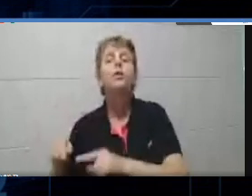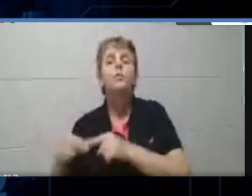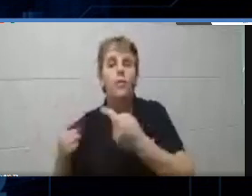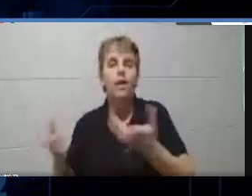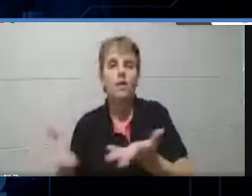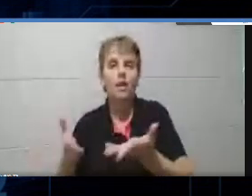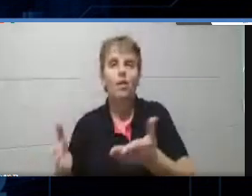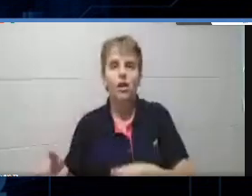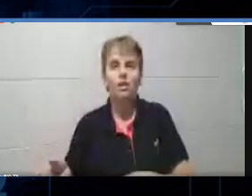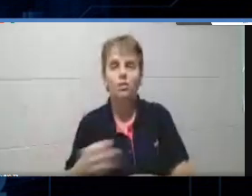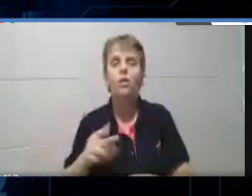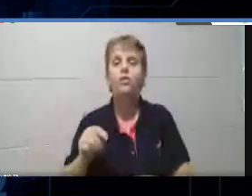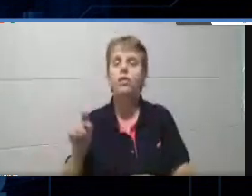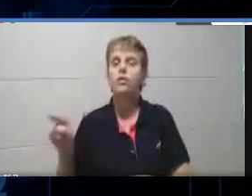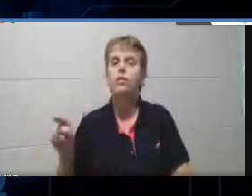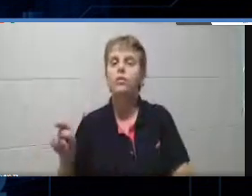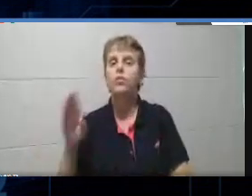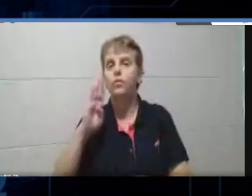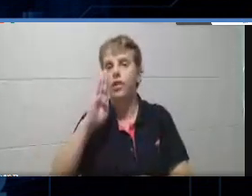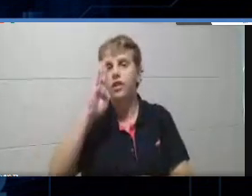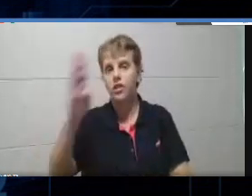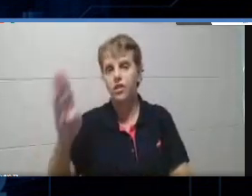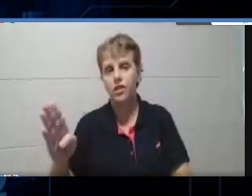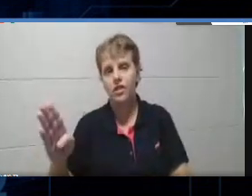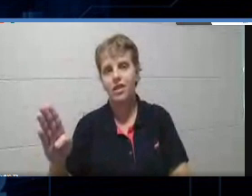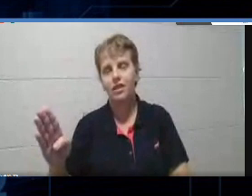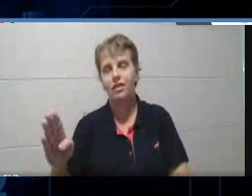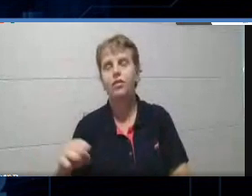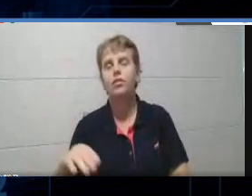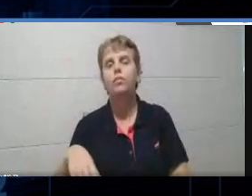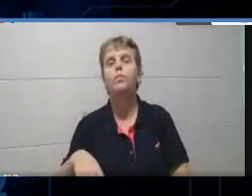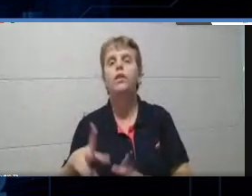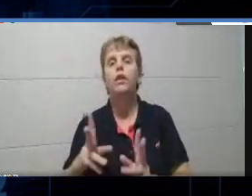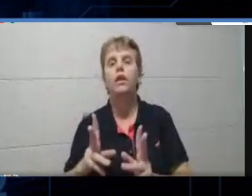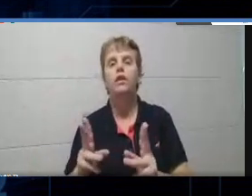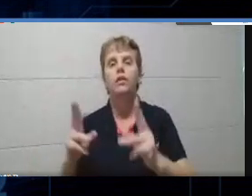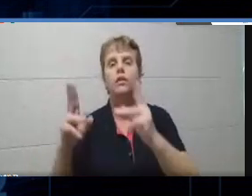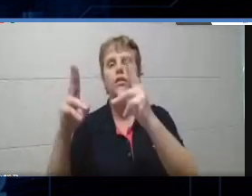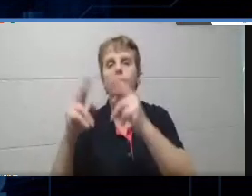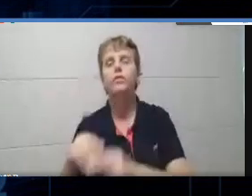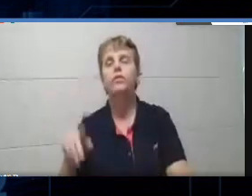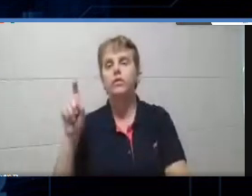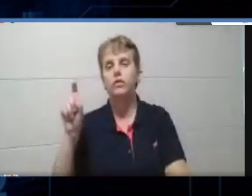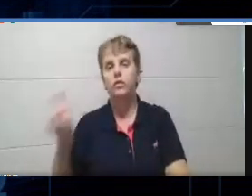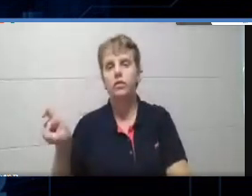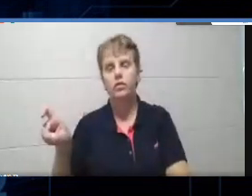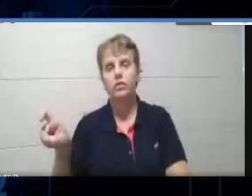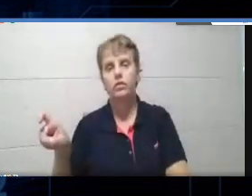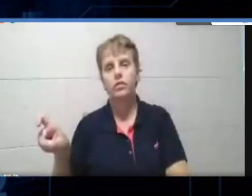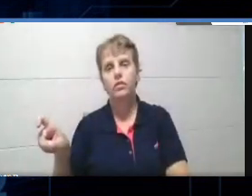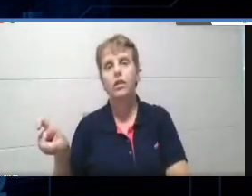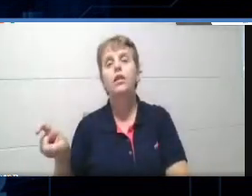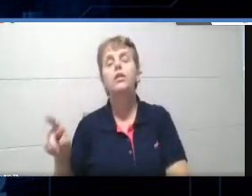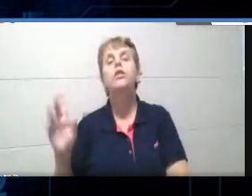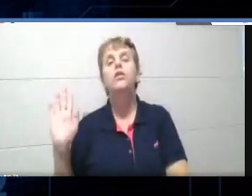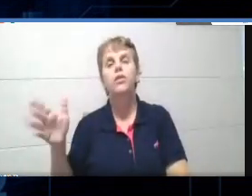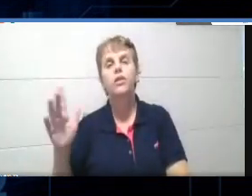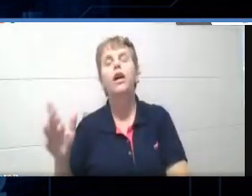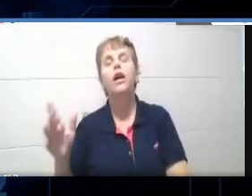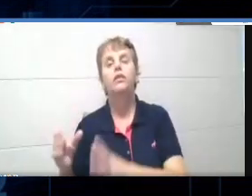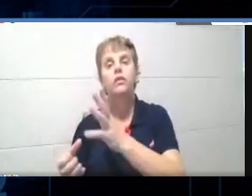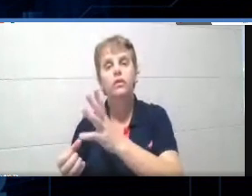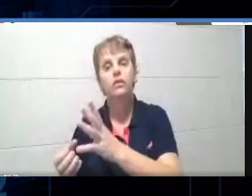temos uma opção aqui direta, que é Edit, tá? E clicando nela aqui, ele mesmo já cria